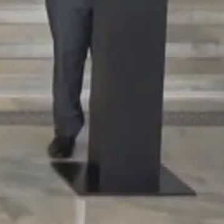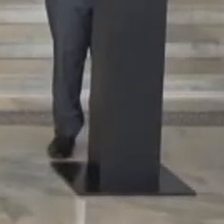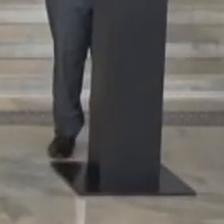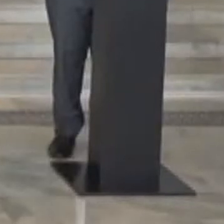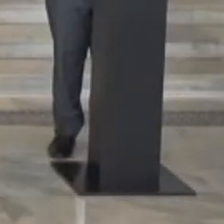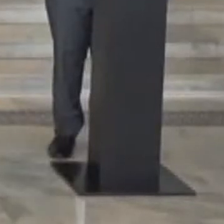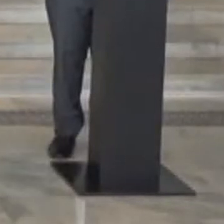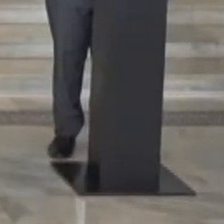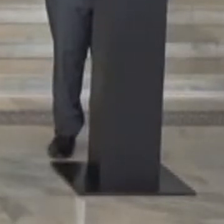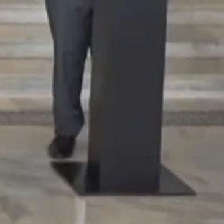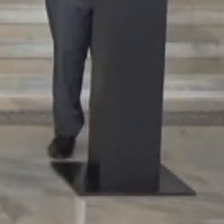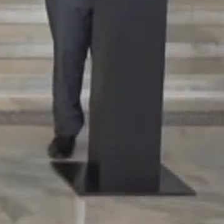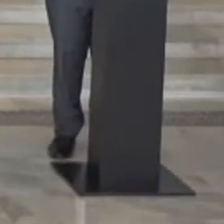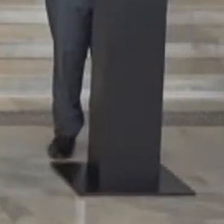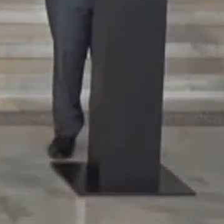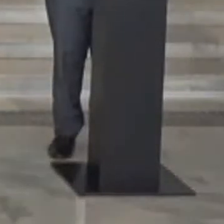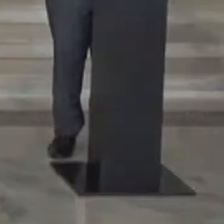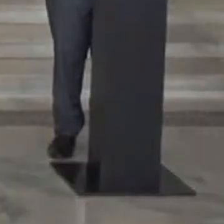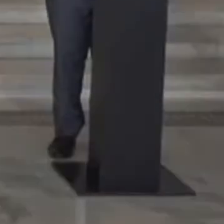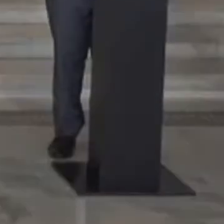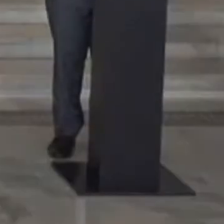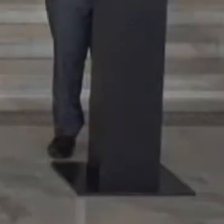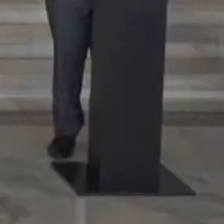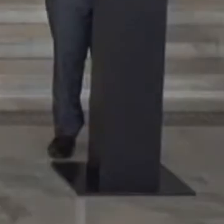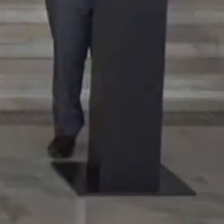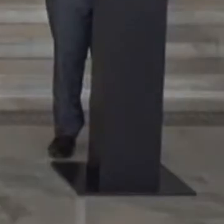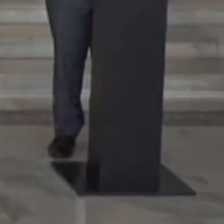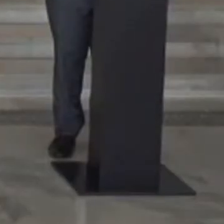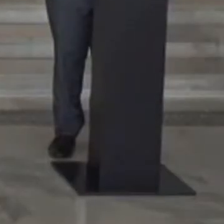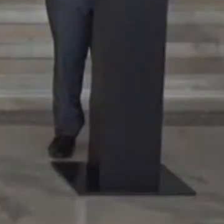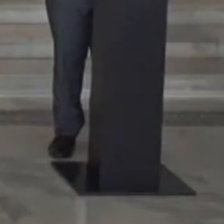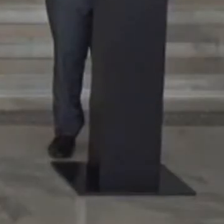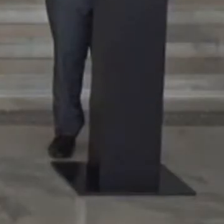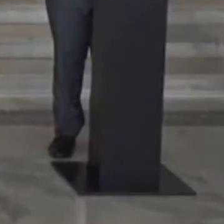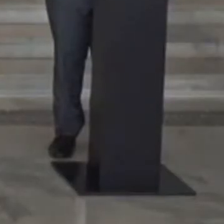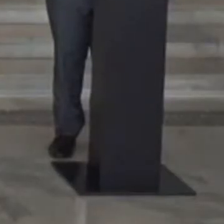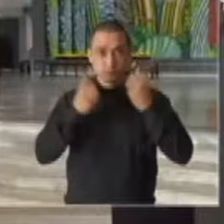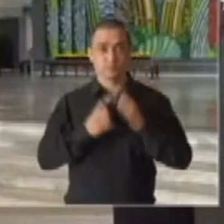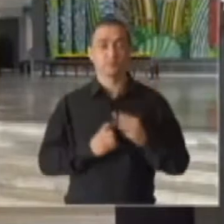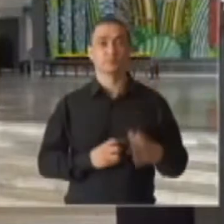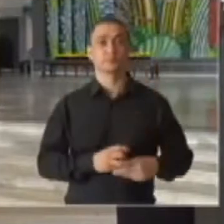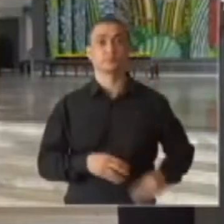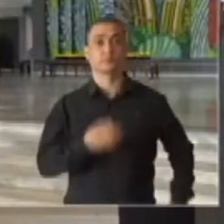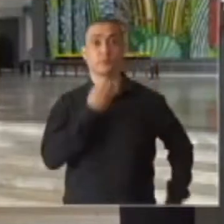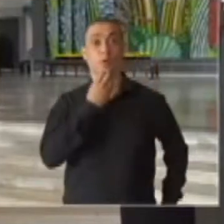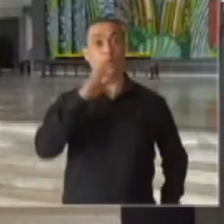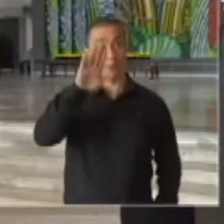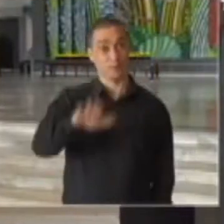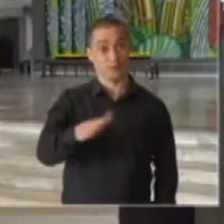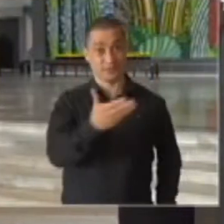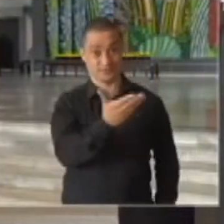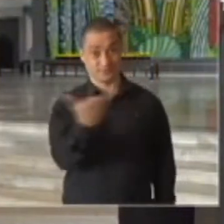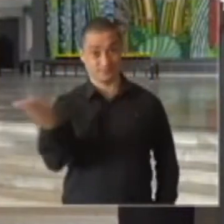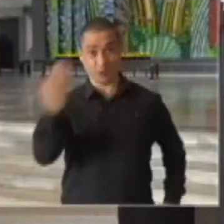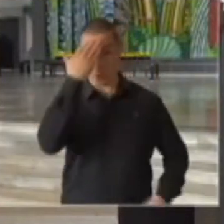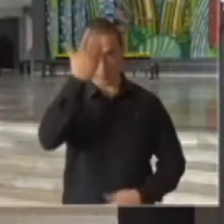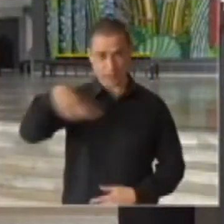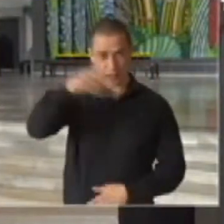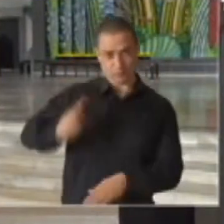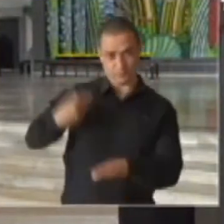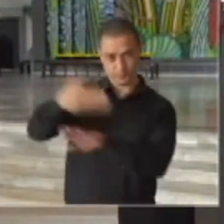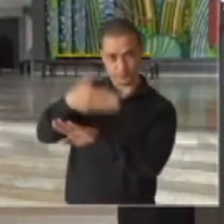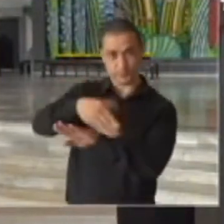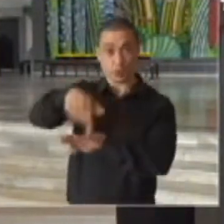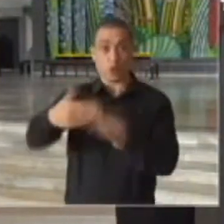O governador João Dória anunciou a prorrogação da fase de transição do Plano São Paulo para todo o Estado até o dia